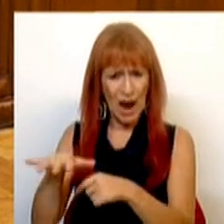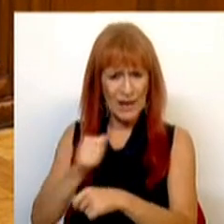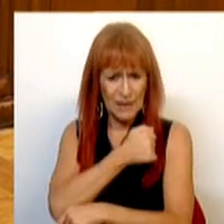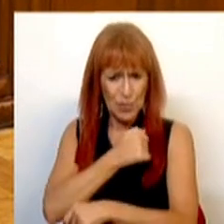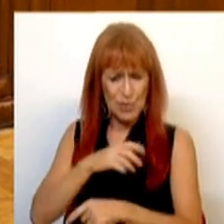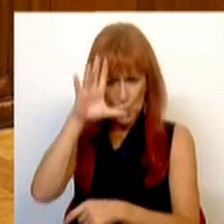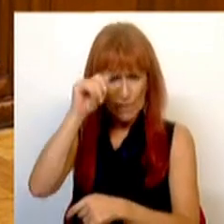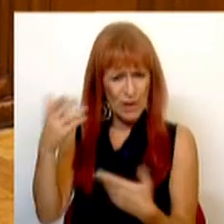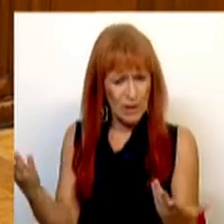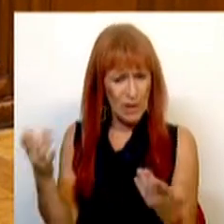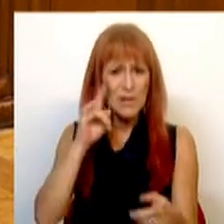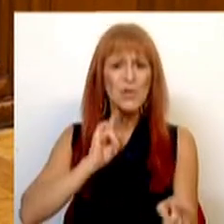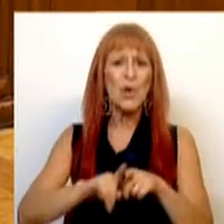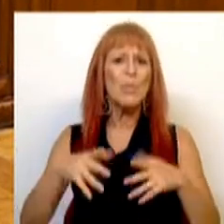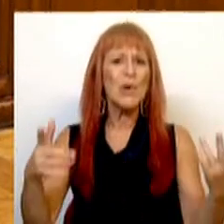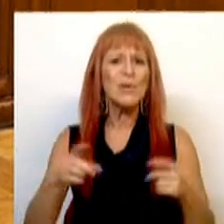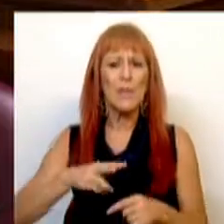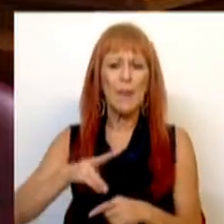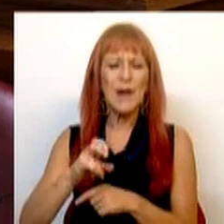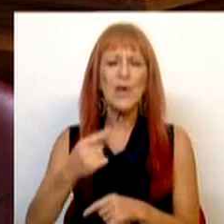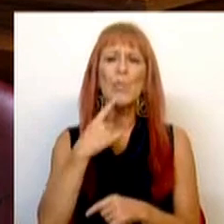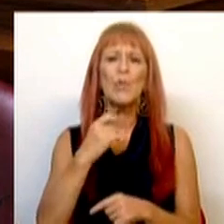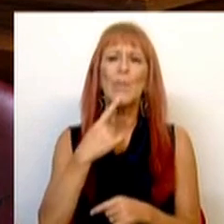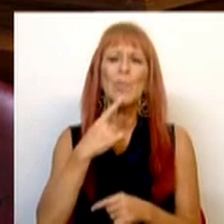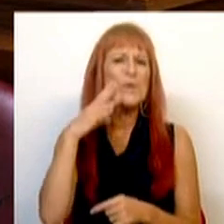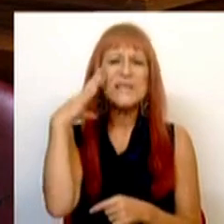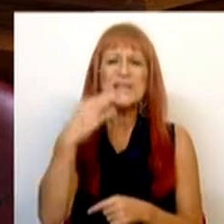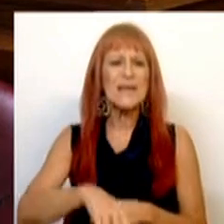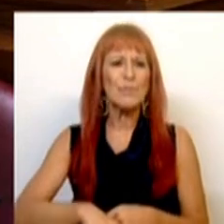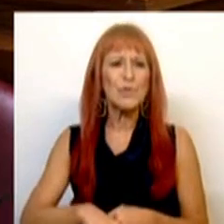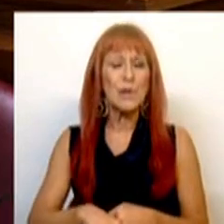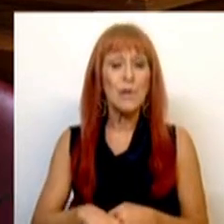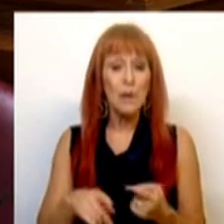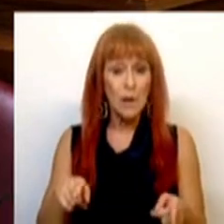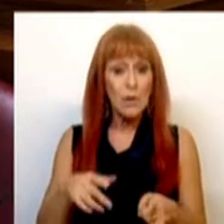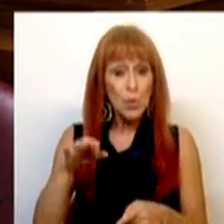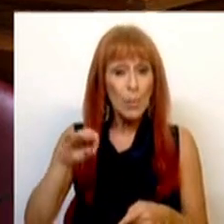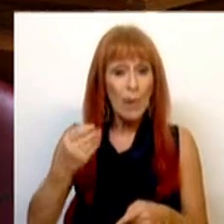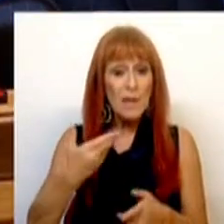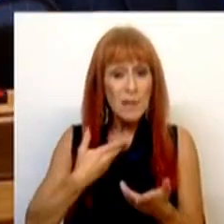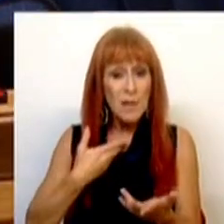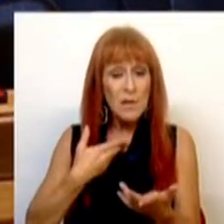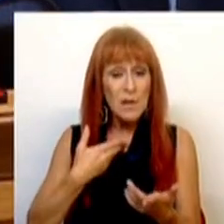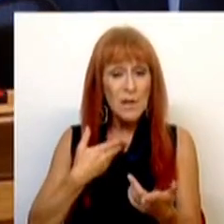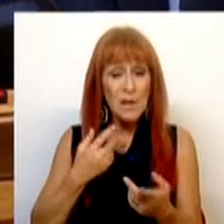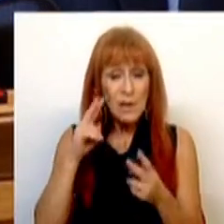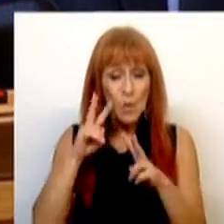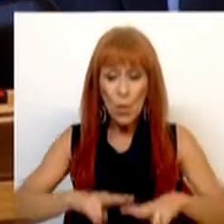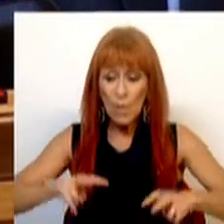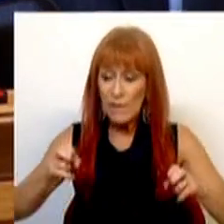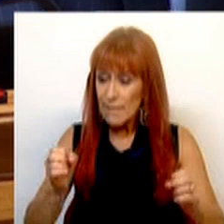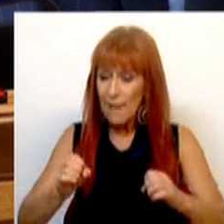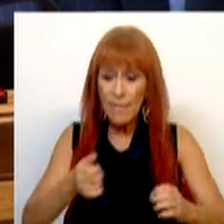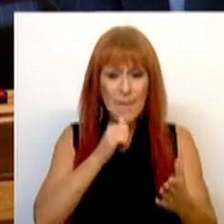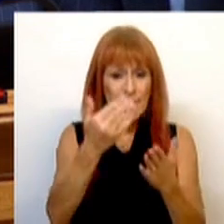deste Governo. Sra. Deputada Márcia Passos, sua pergunta é muito simples. Será que o PSD não encontra em